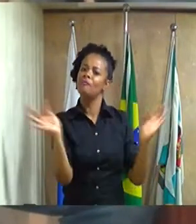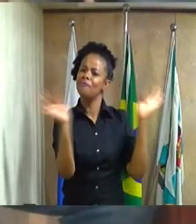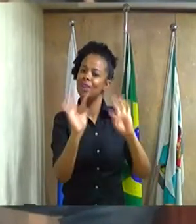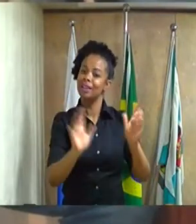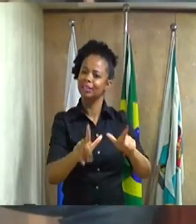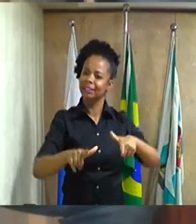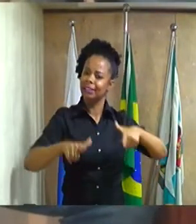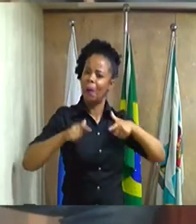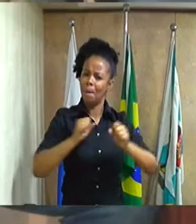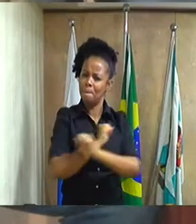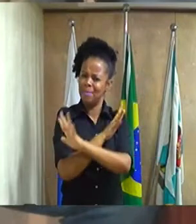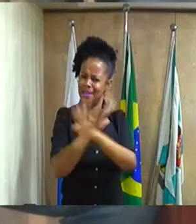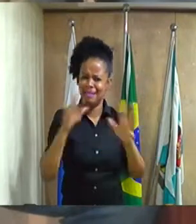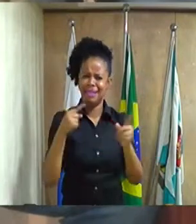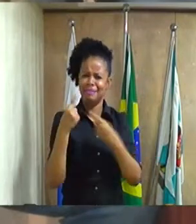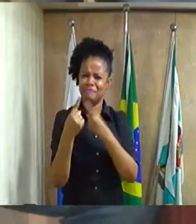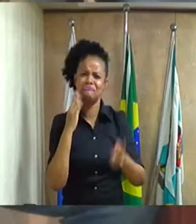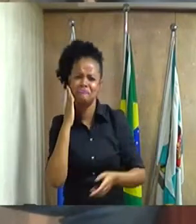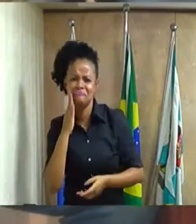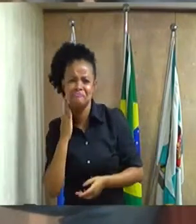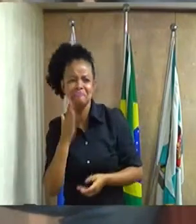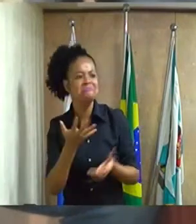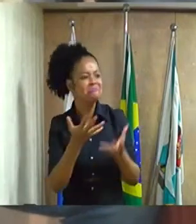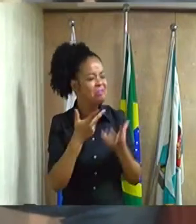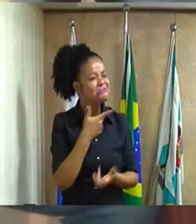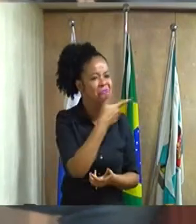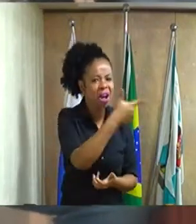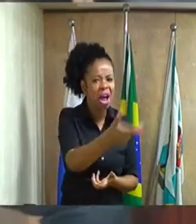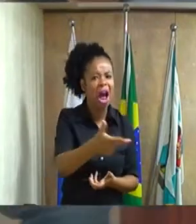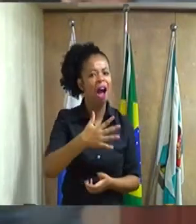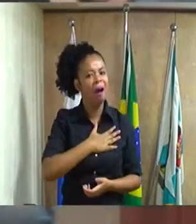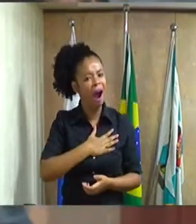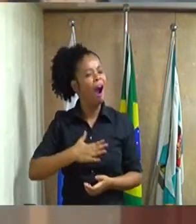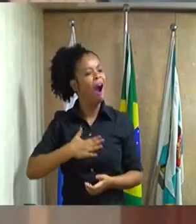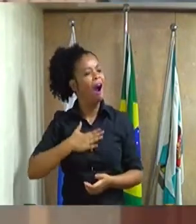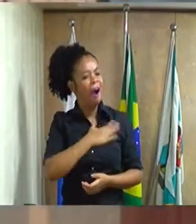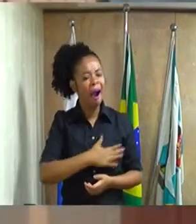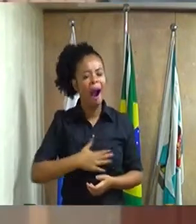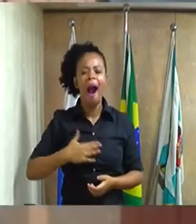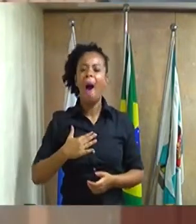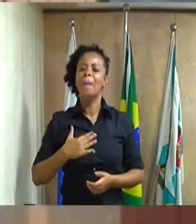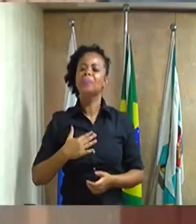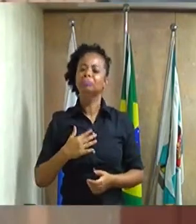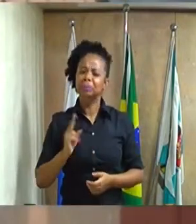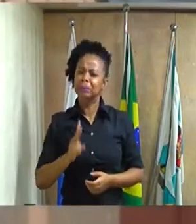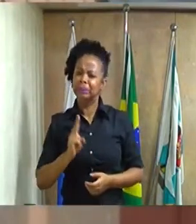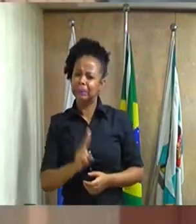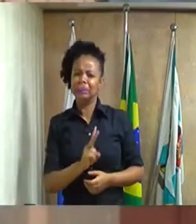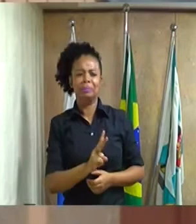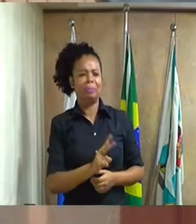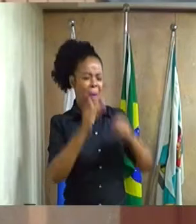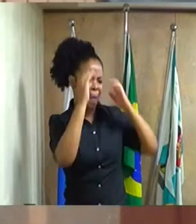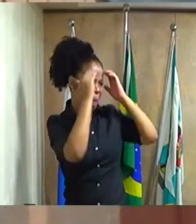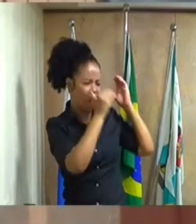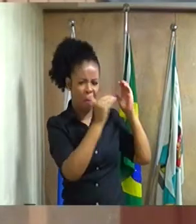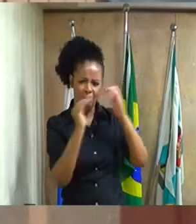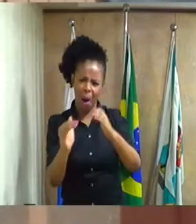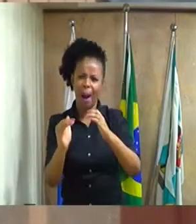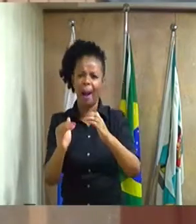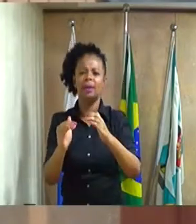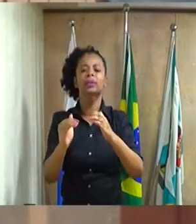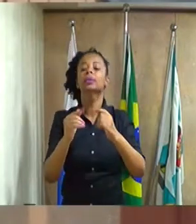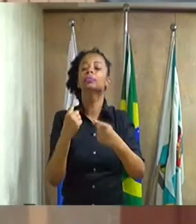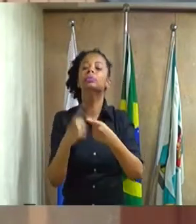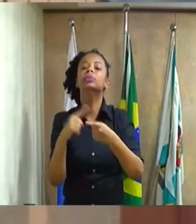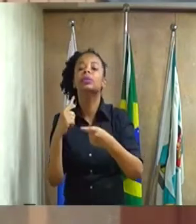e pelo brilhante discurso e dizer da minha satisfação e da minha honra em ser